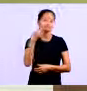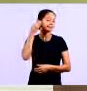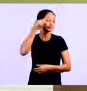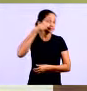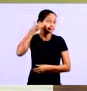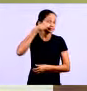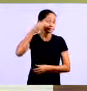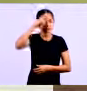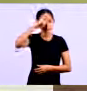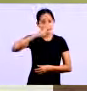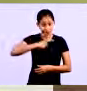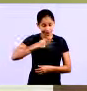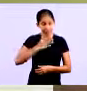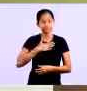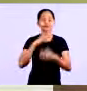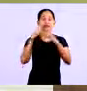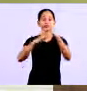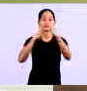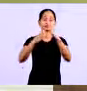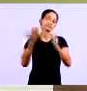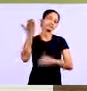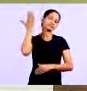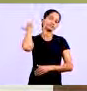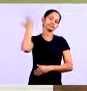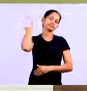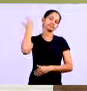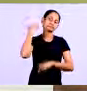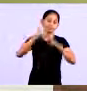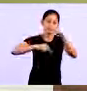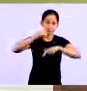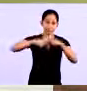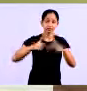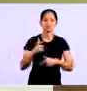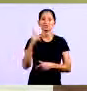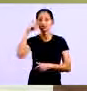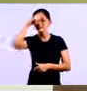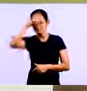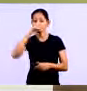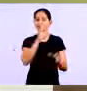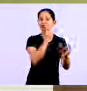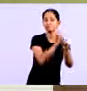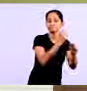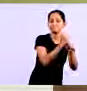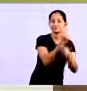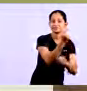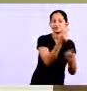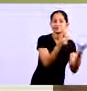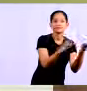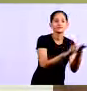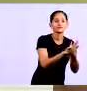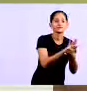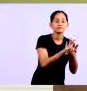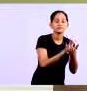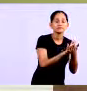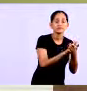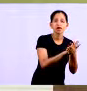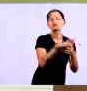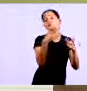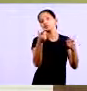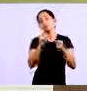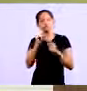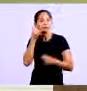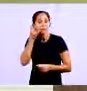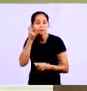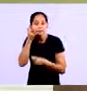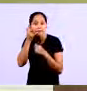pessoal, em uma empresa que eu trabalhava anteriormente, quando a gente tinha dificuldade de caixa, uma das principais ações era essa negociação com